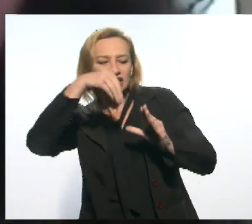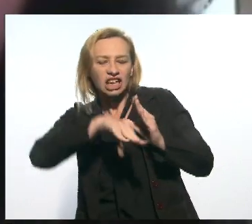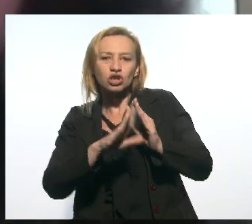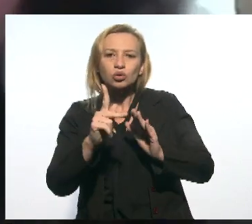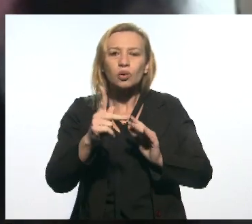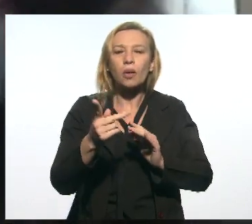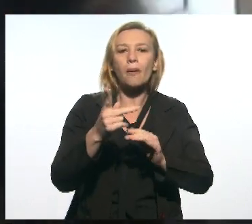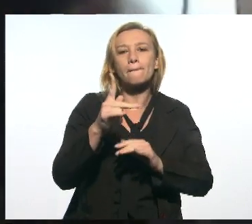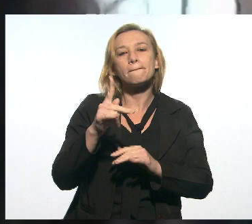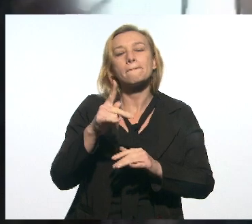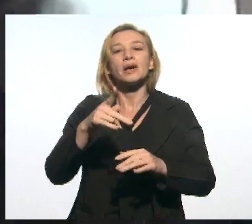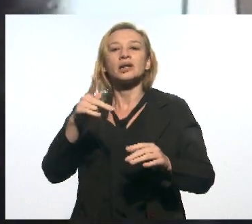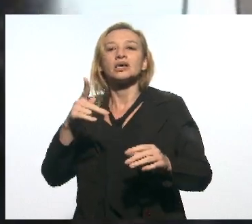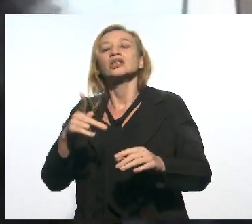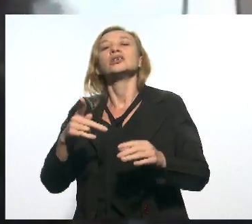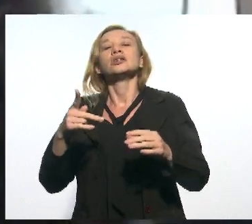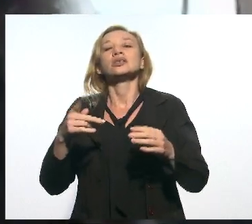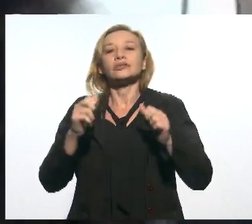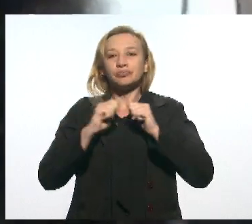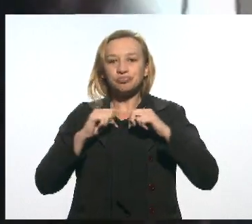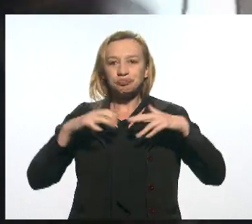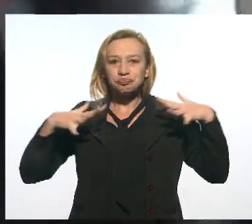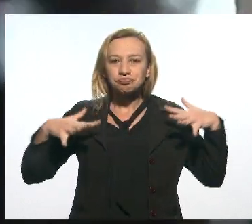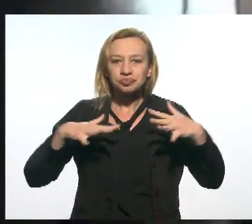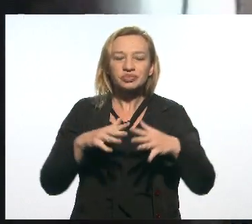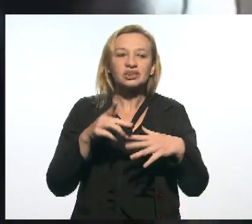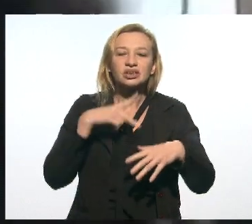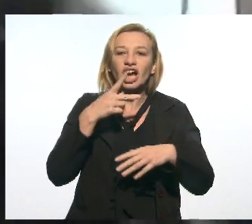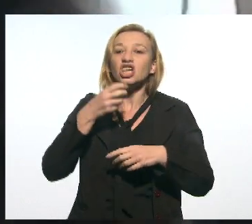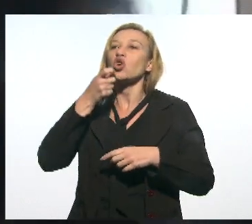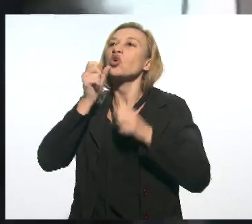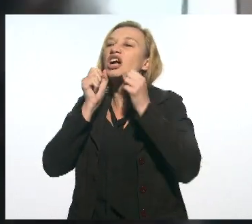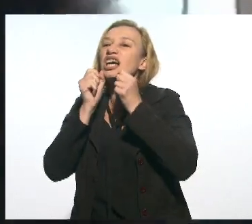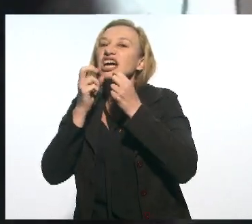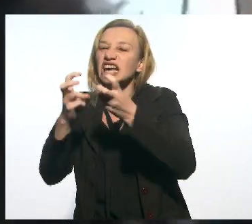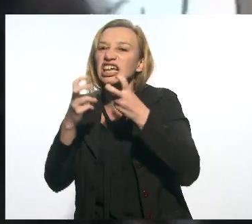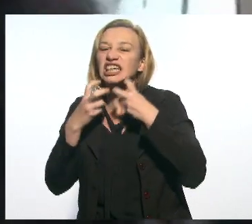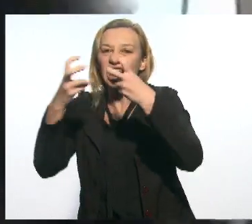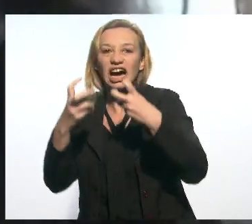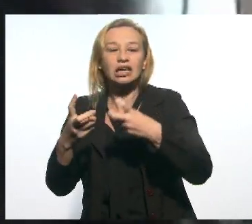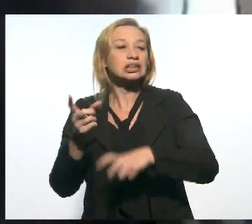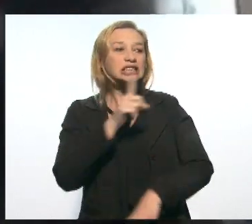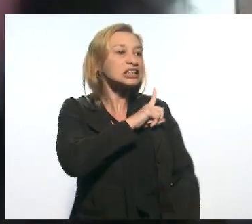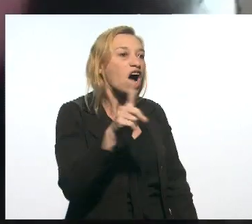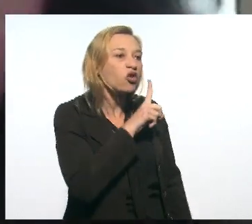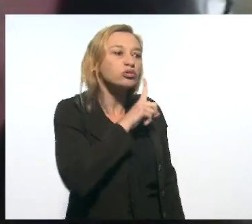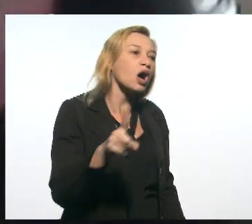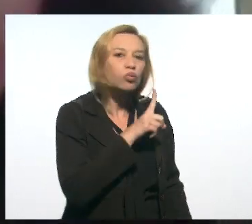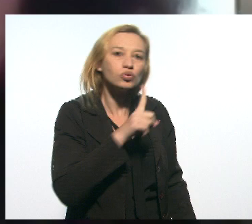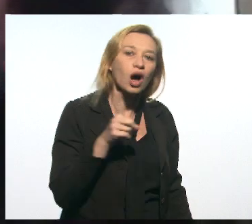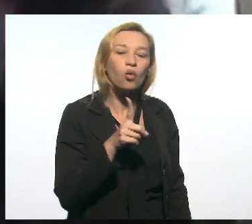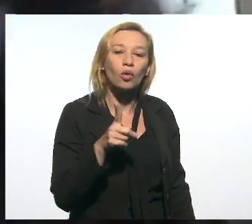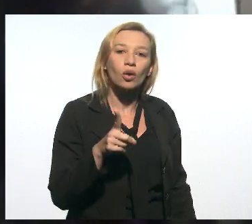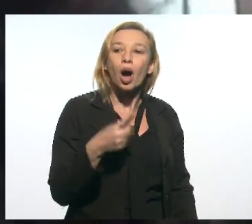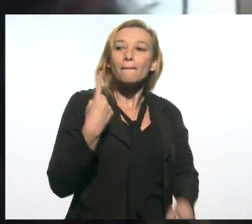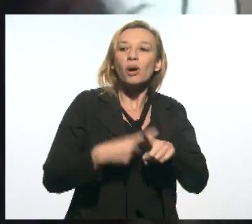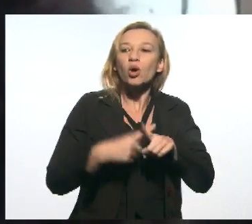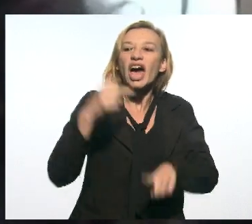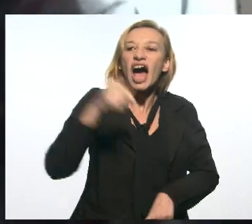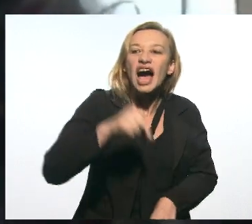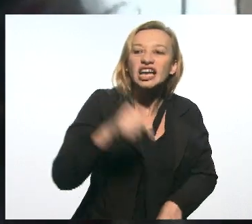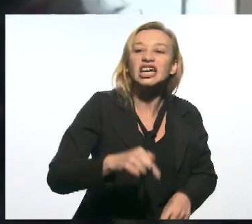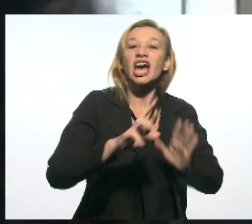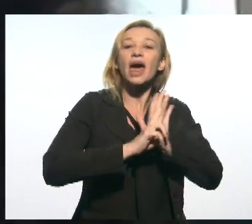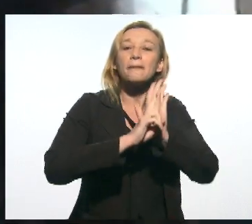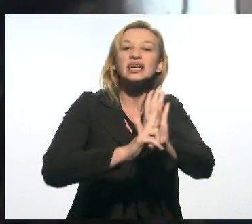parlamento e levar no grito. Mas no grito não vão levar, não vão levar, porque aqui tem